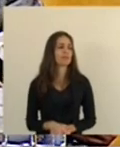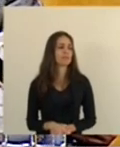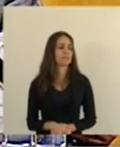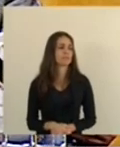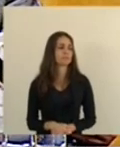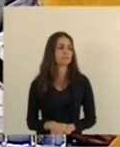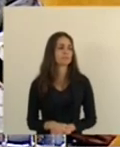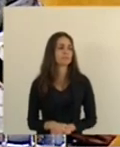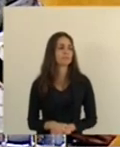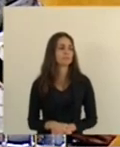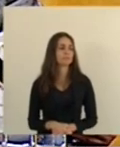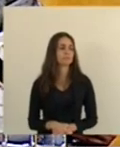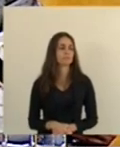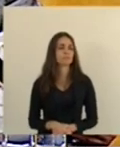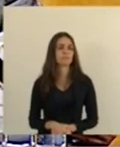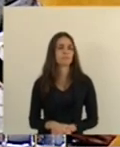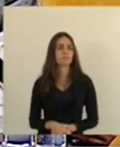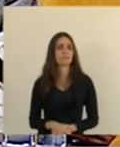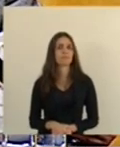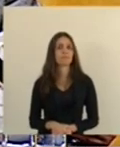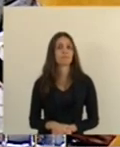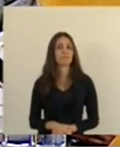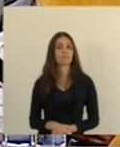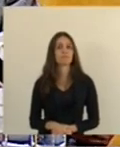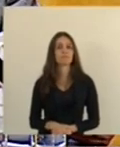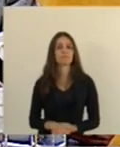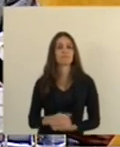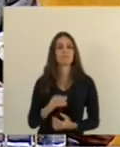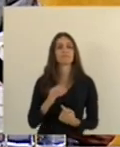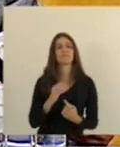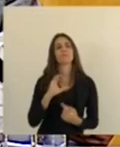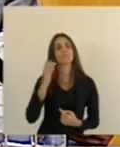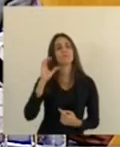passo a colher então os votos da comissão de ciência e tecnologia